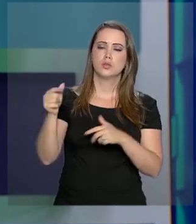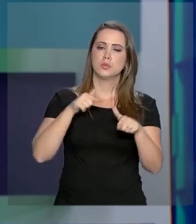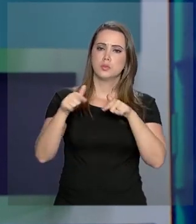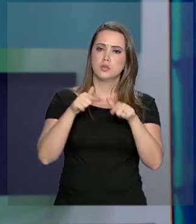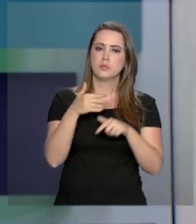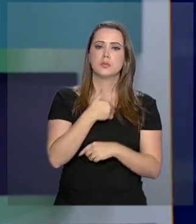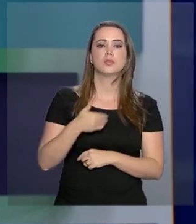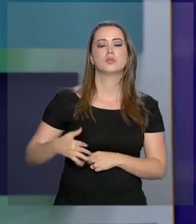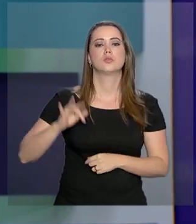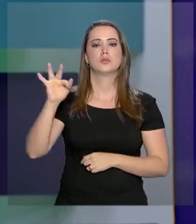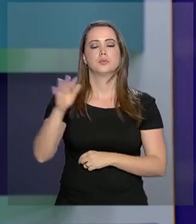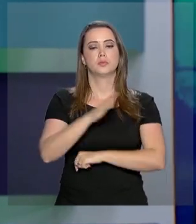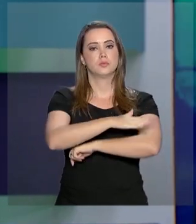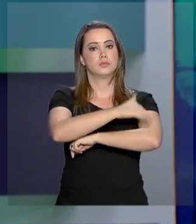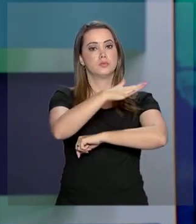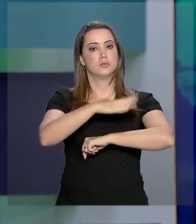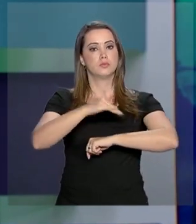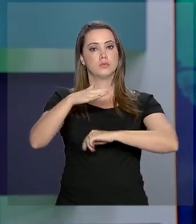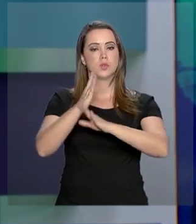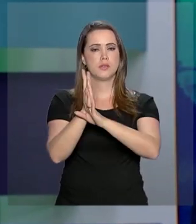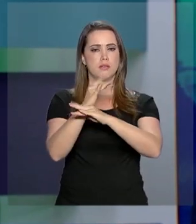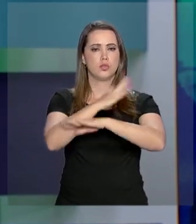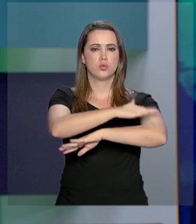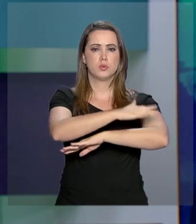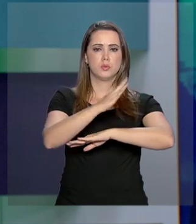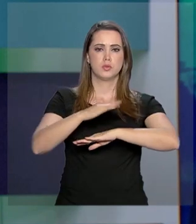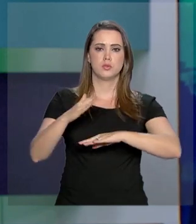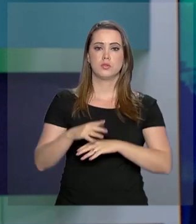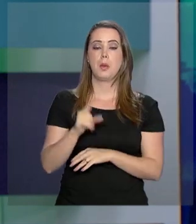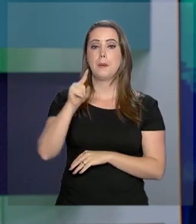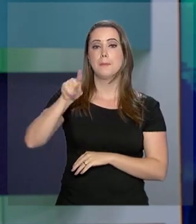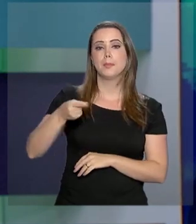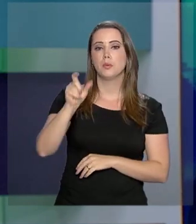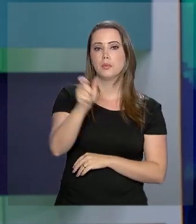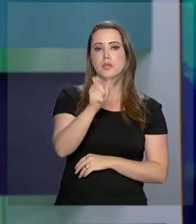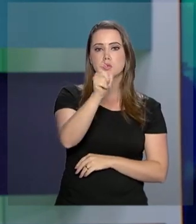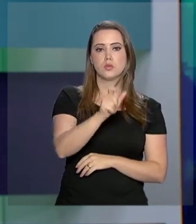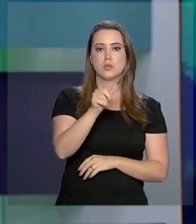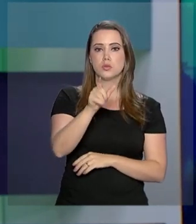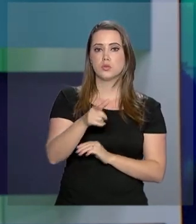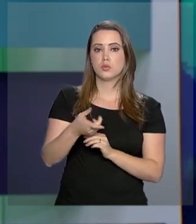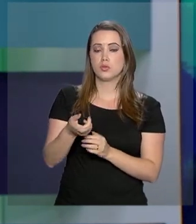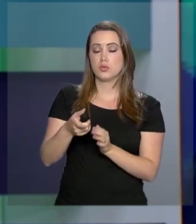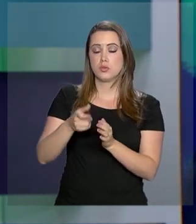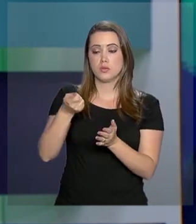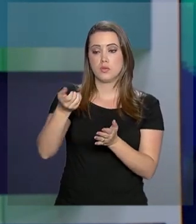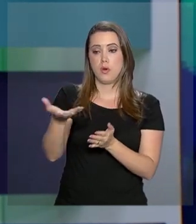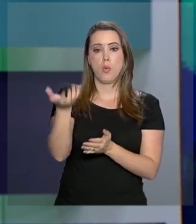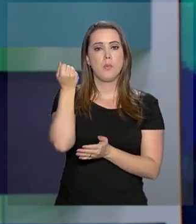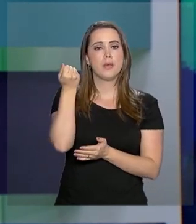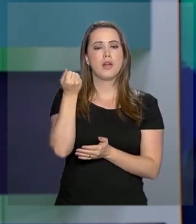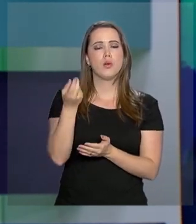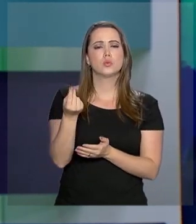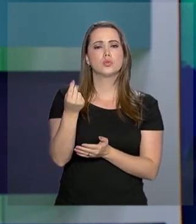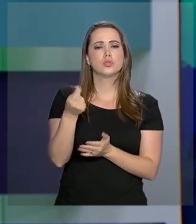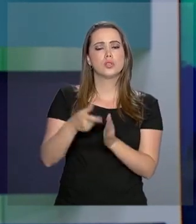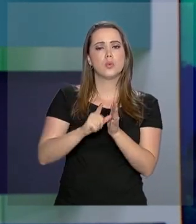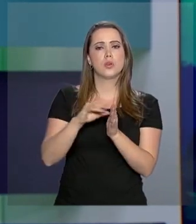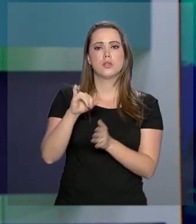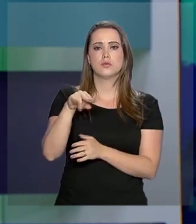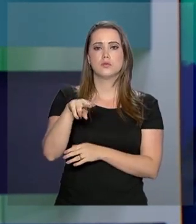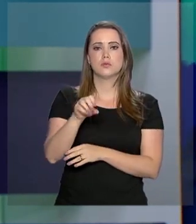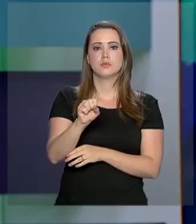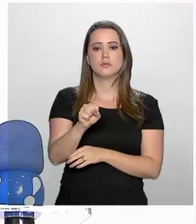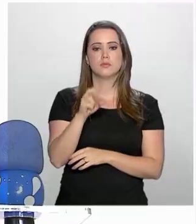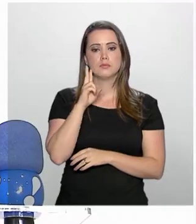do governo federal em Brumadinho. Cerca de mil pessoas vão ser beneficiadas com a antecipação de pagamentos do INSS. Vamos